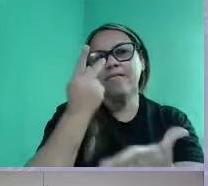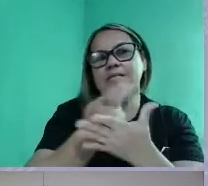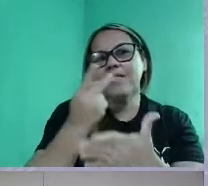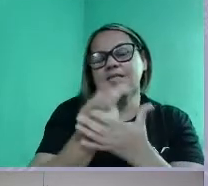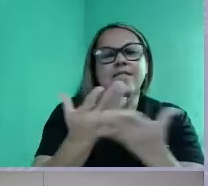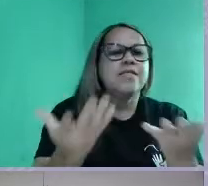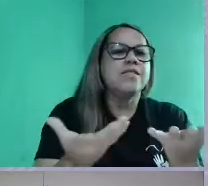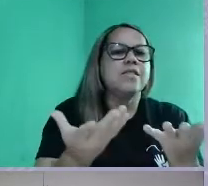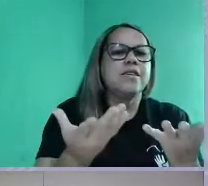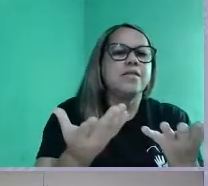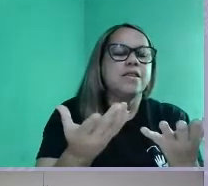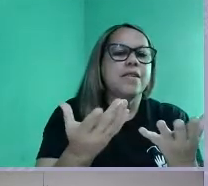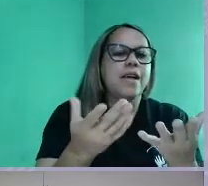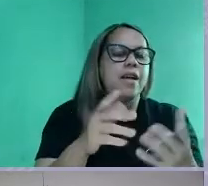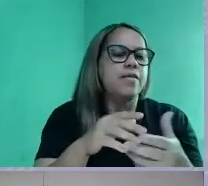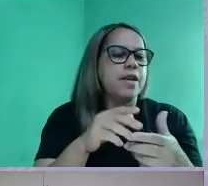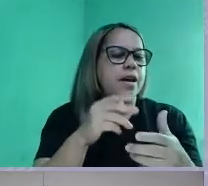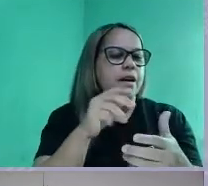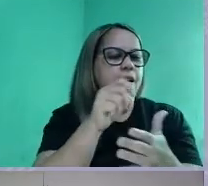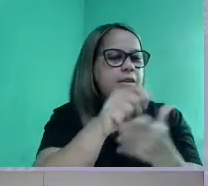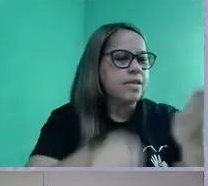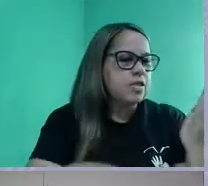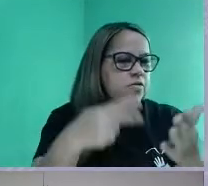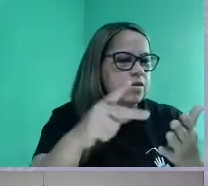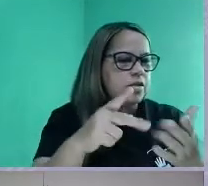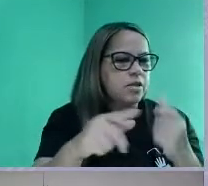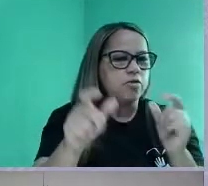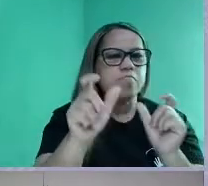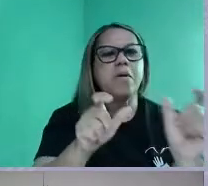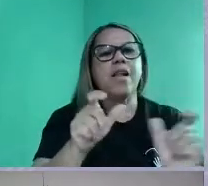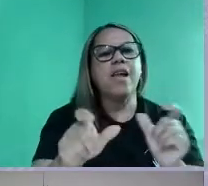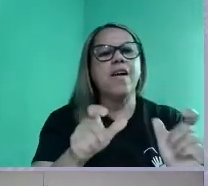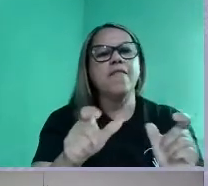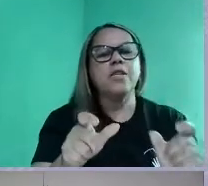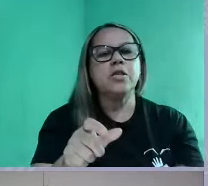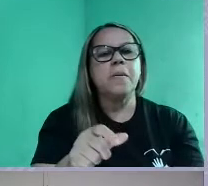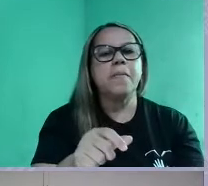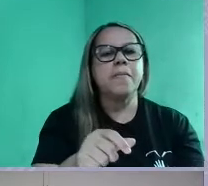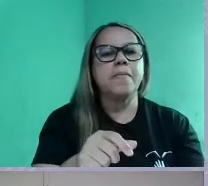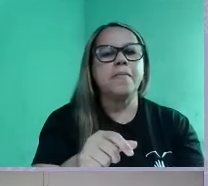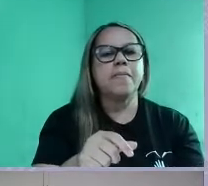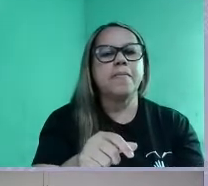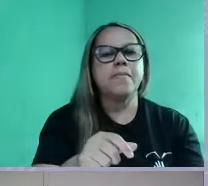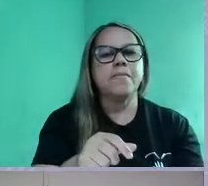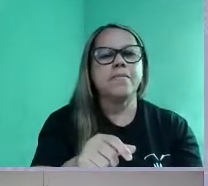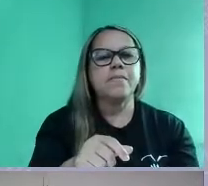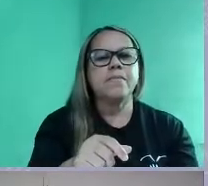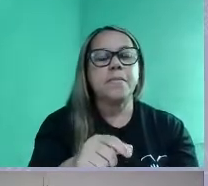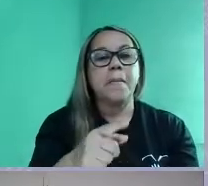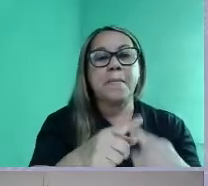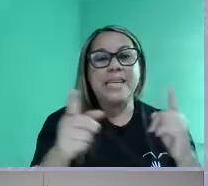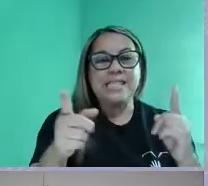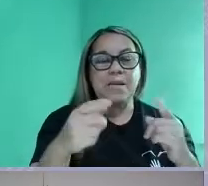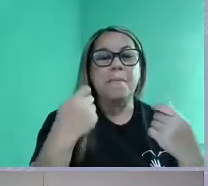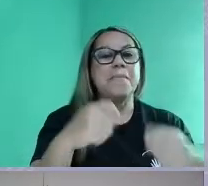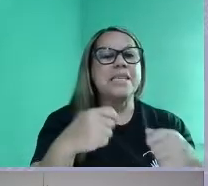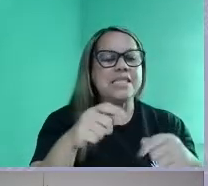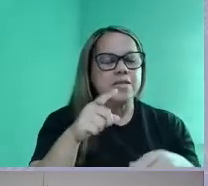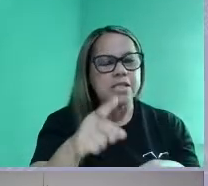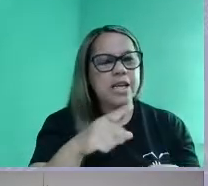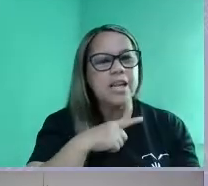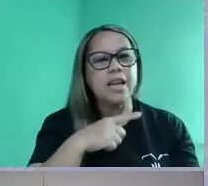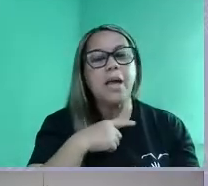é lógico que não se esgota aqui, né? Mas esses devem estar lá, tá? Para que a